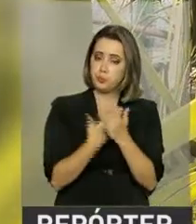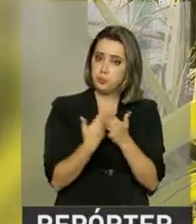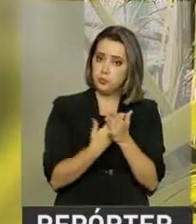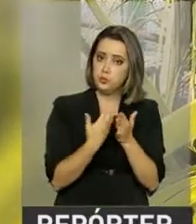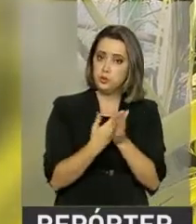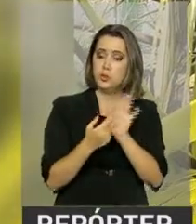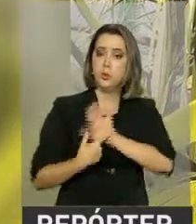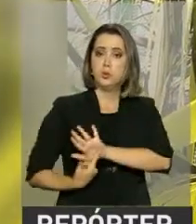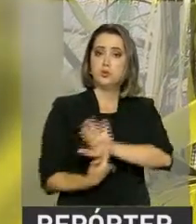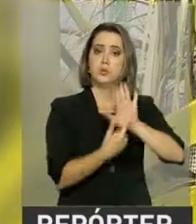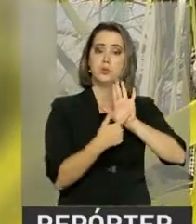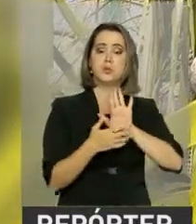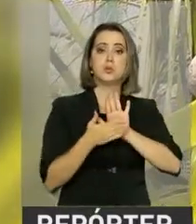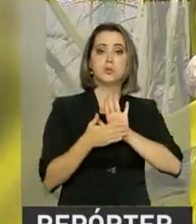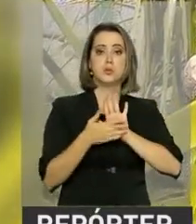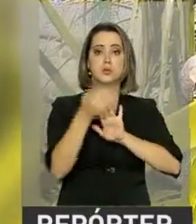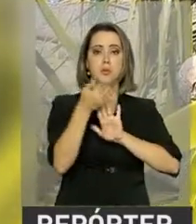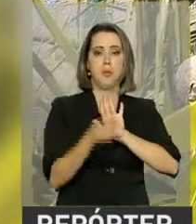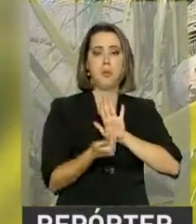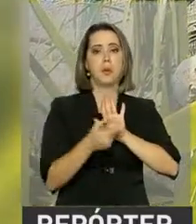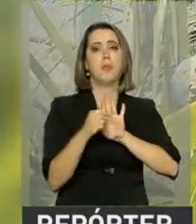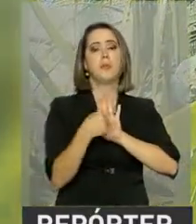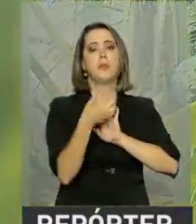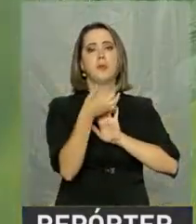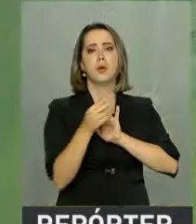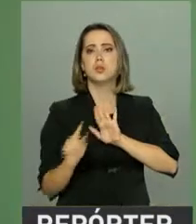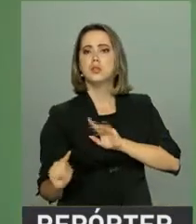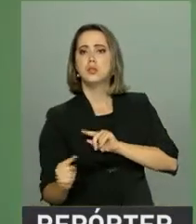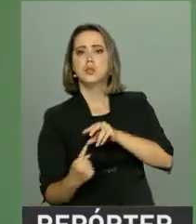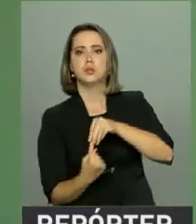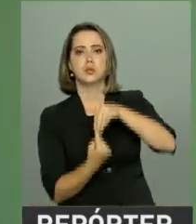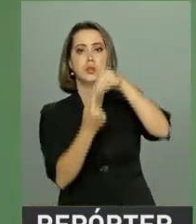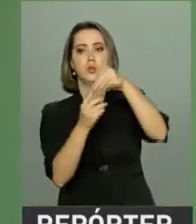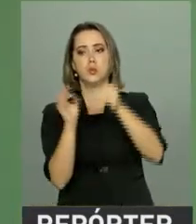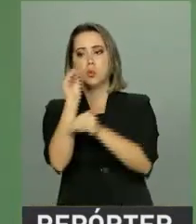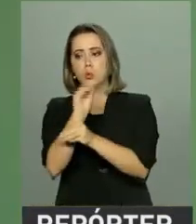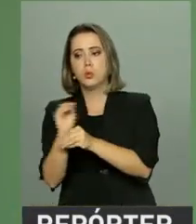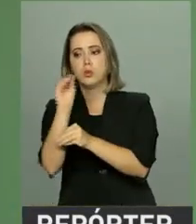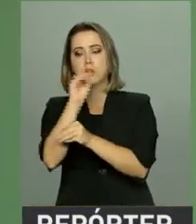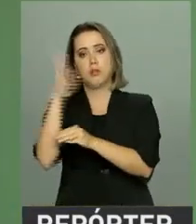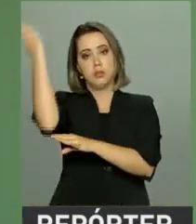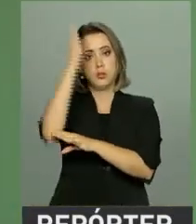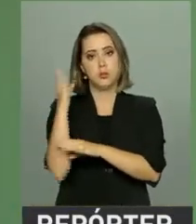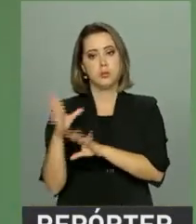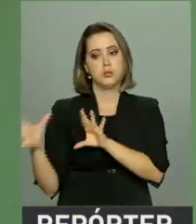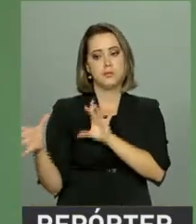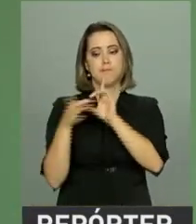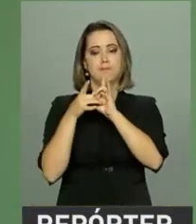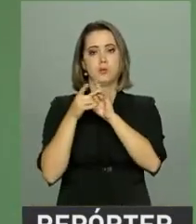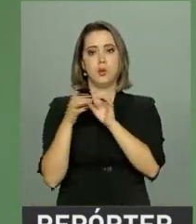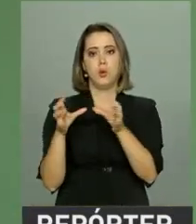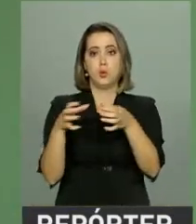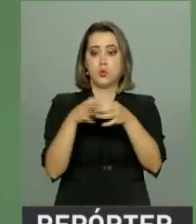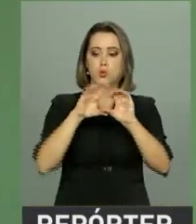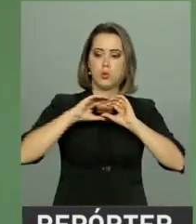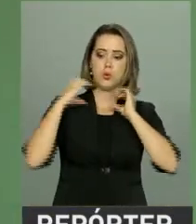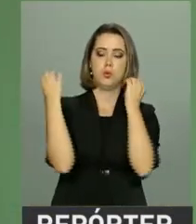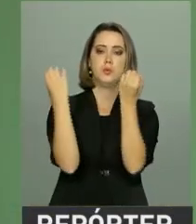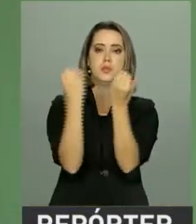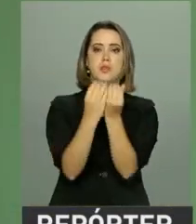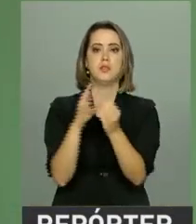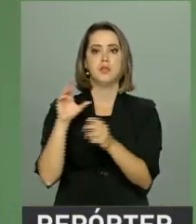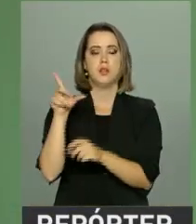proposta da criação da Unidade de Conservação Federal e a interação das comunidades com as aves da região.